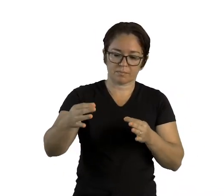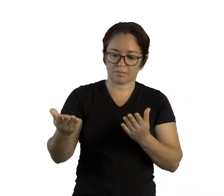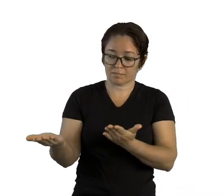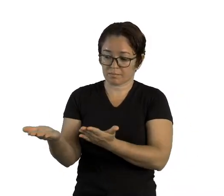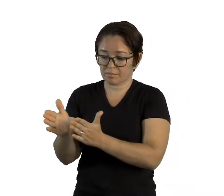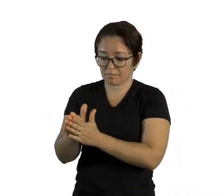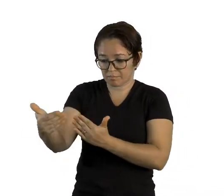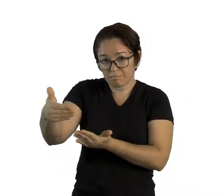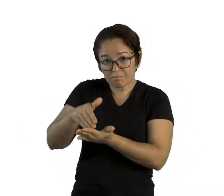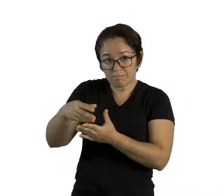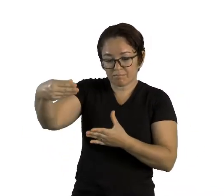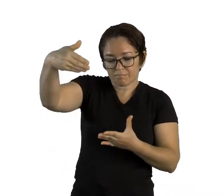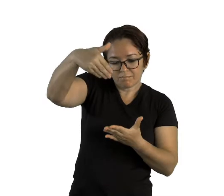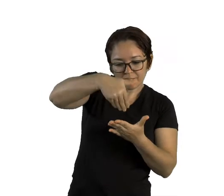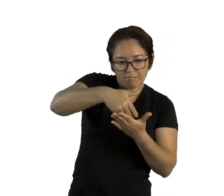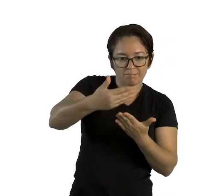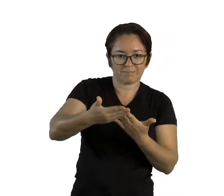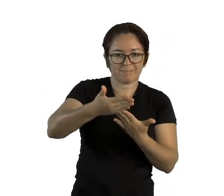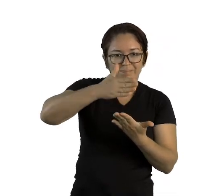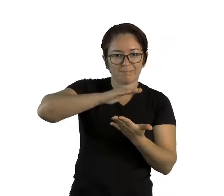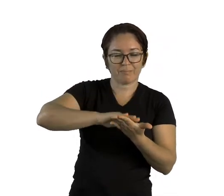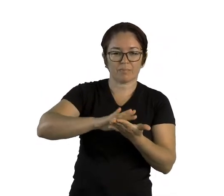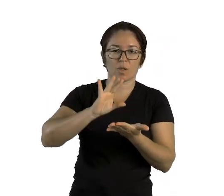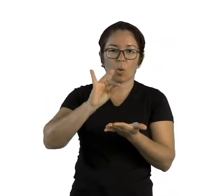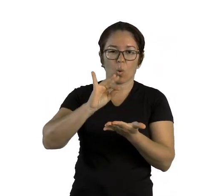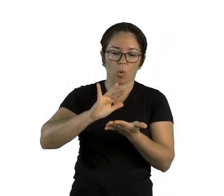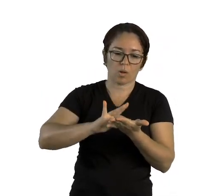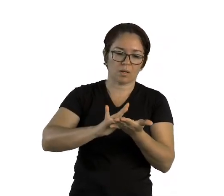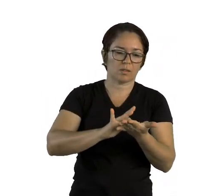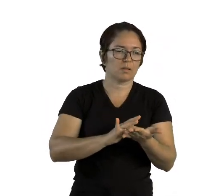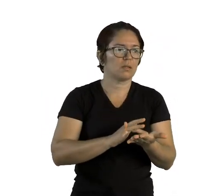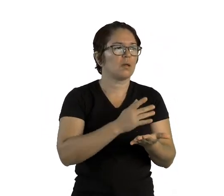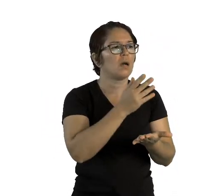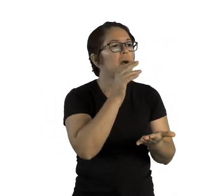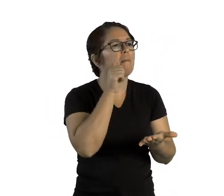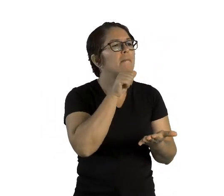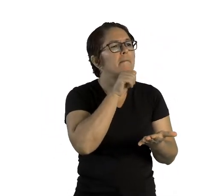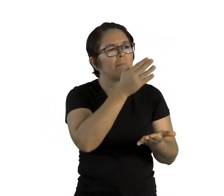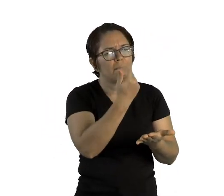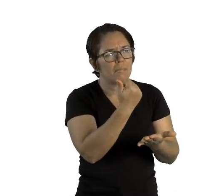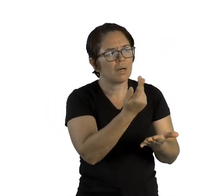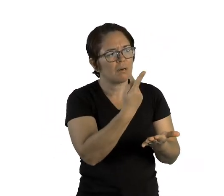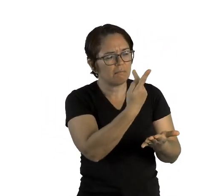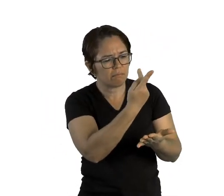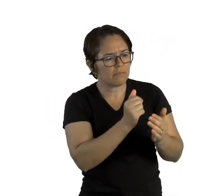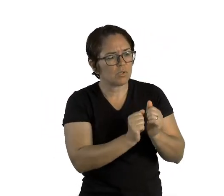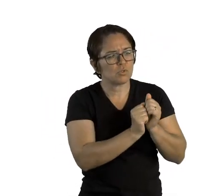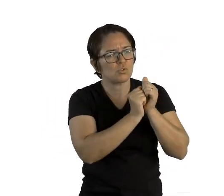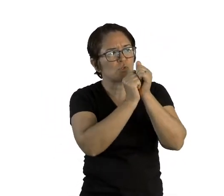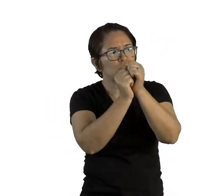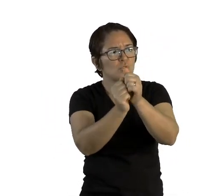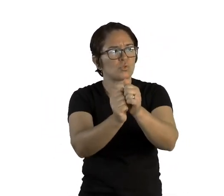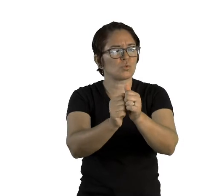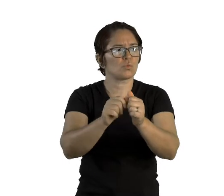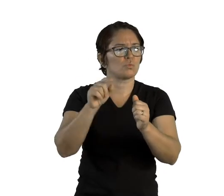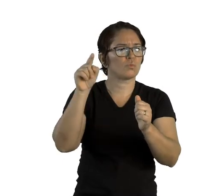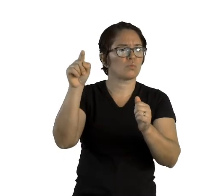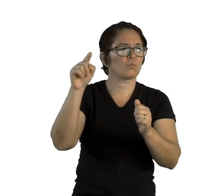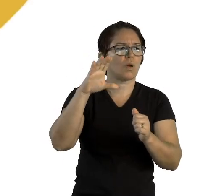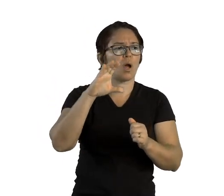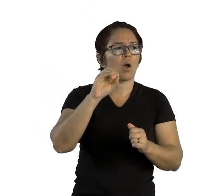Peça ao seu responsável para levar sua carta a uma agência dos correios mais próxima da sua casa e enviá-la.